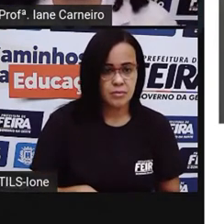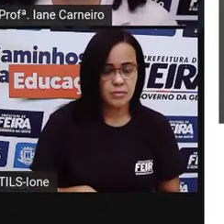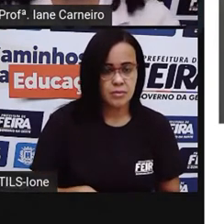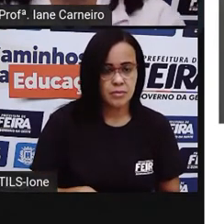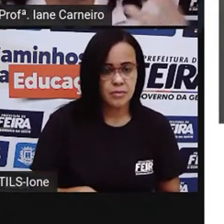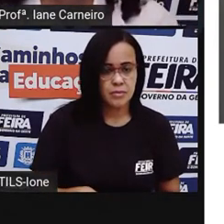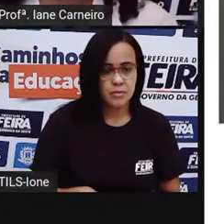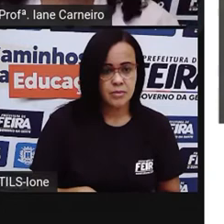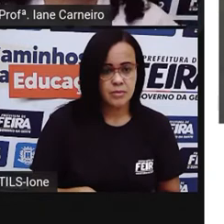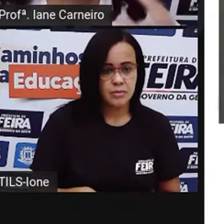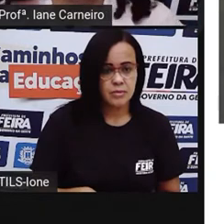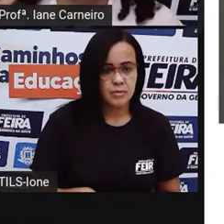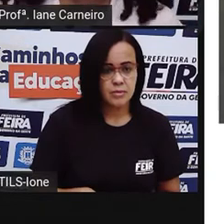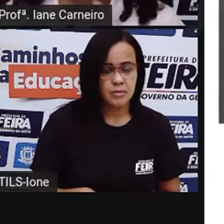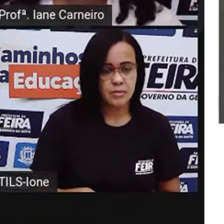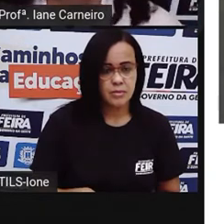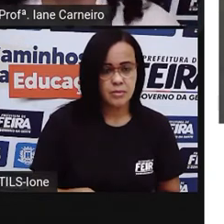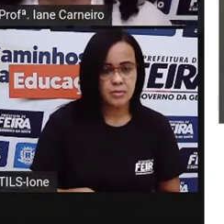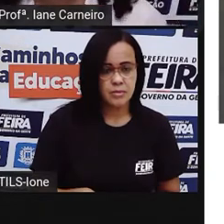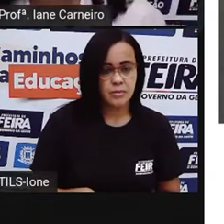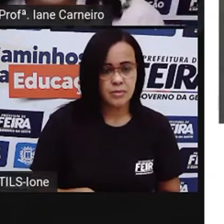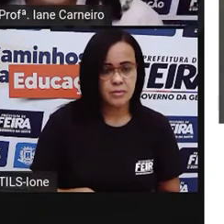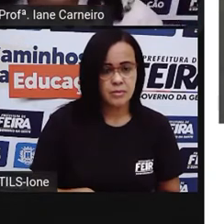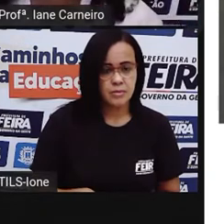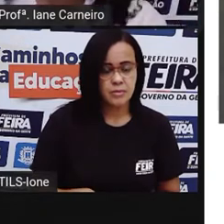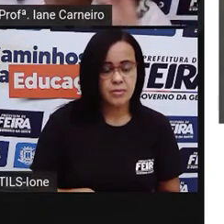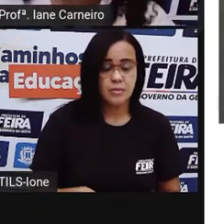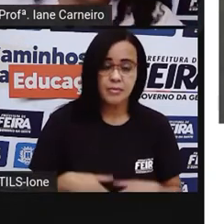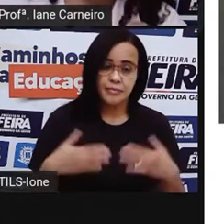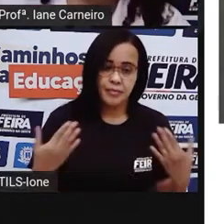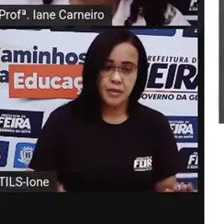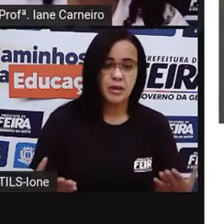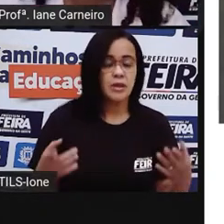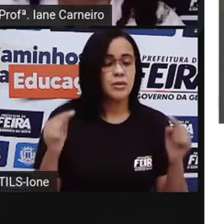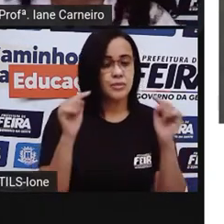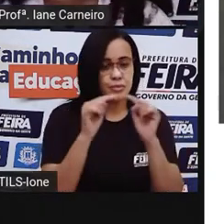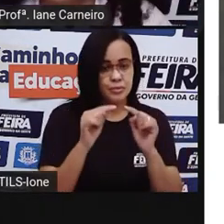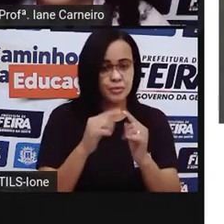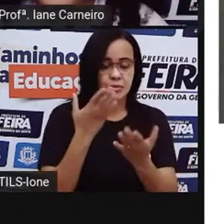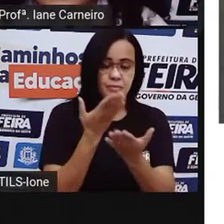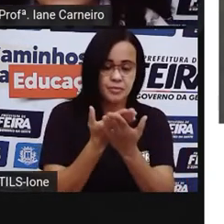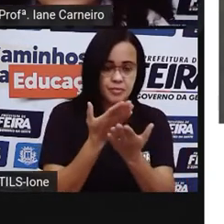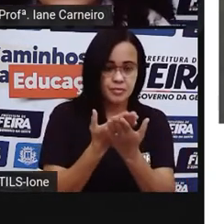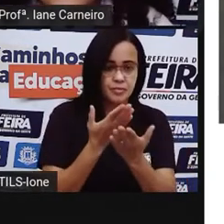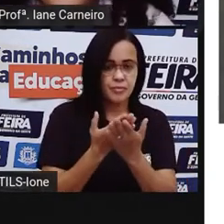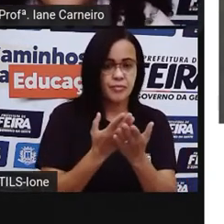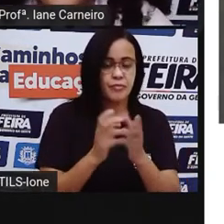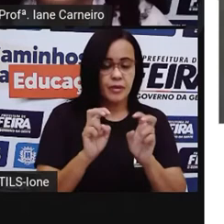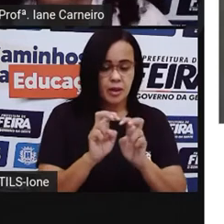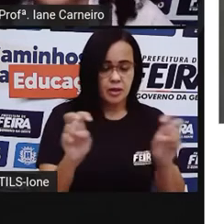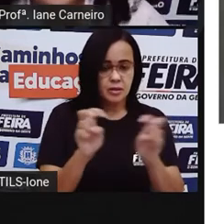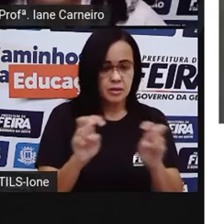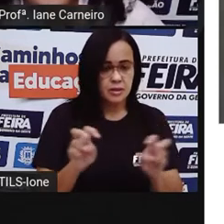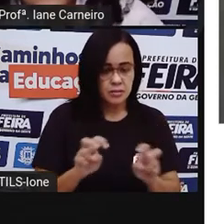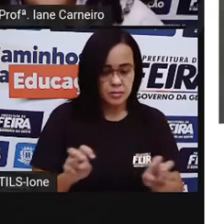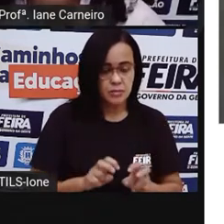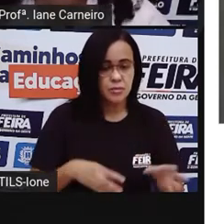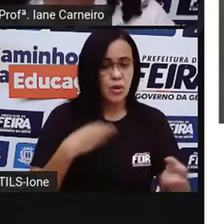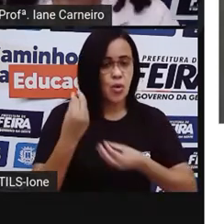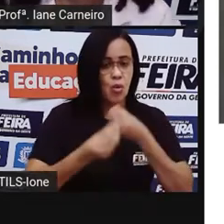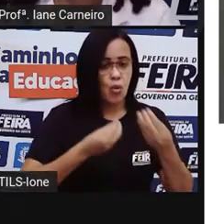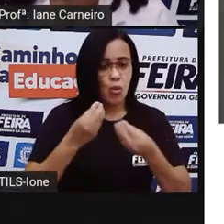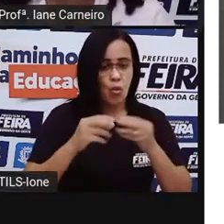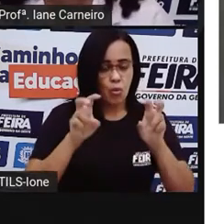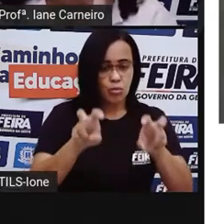A gente estuda, né? Sobre a disposição das cadeiras. E aí, nesse caso, a gente está estudando aqui na sala de aula.